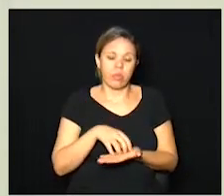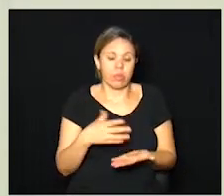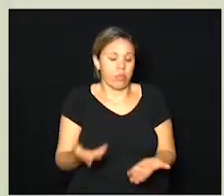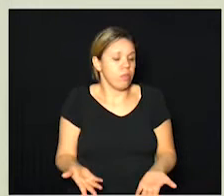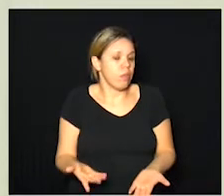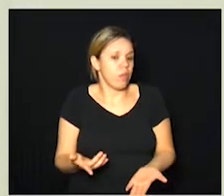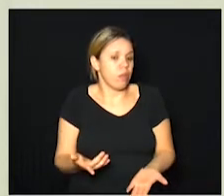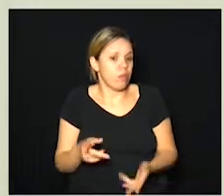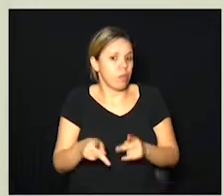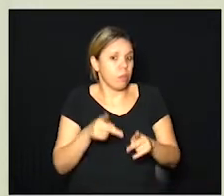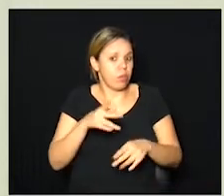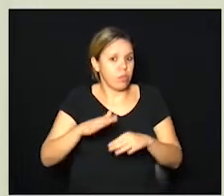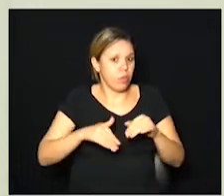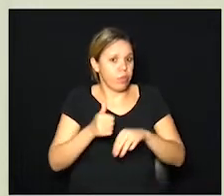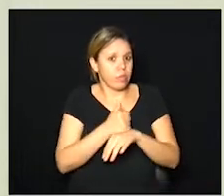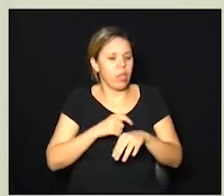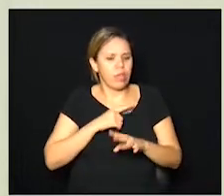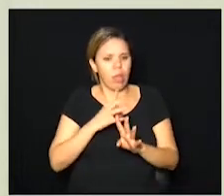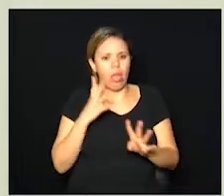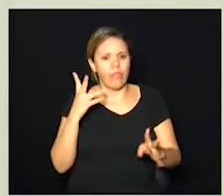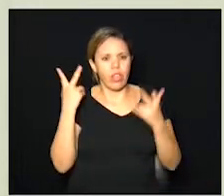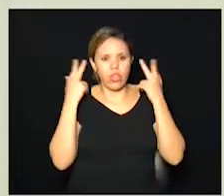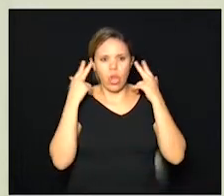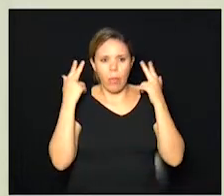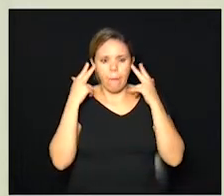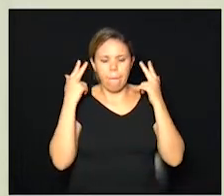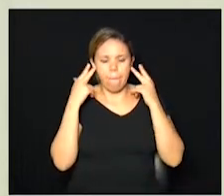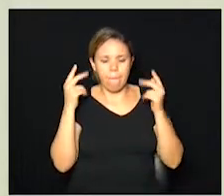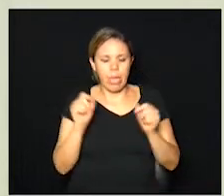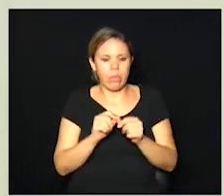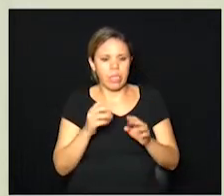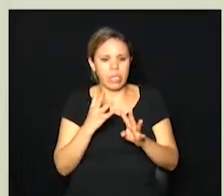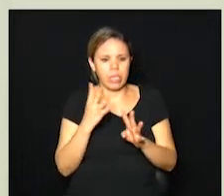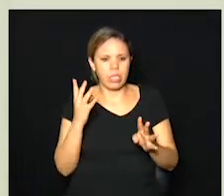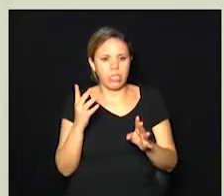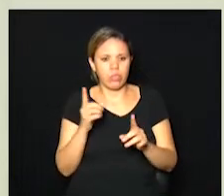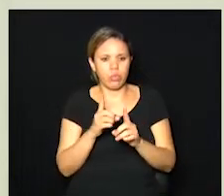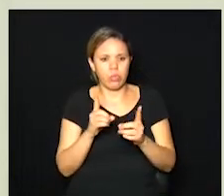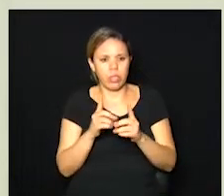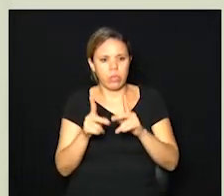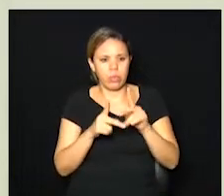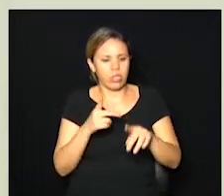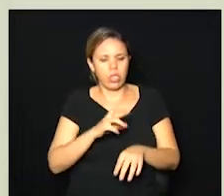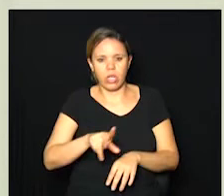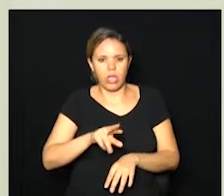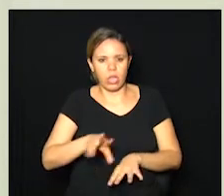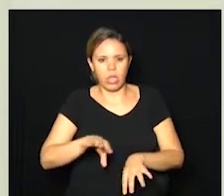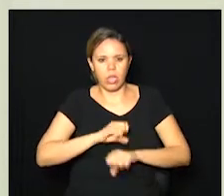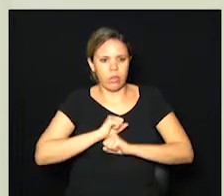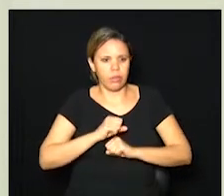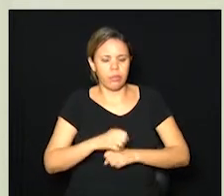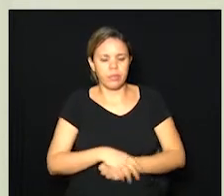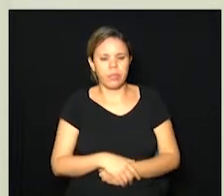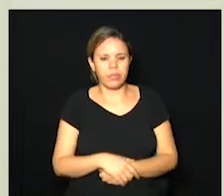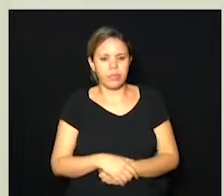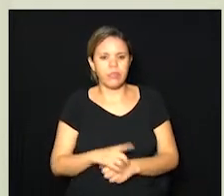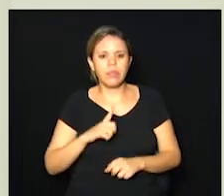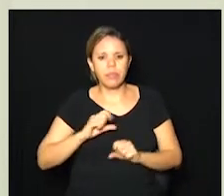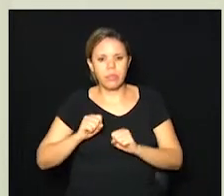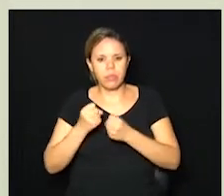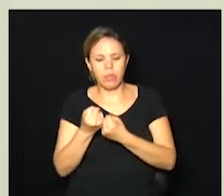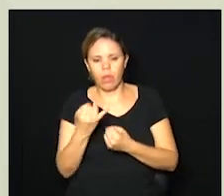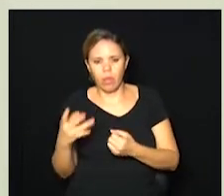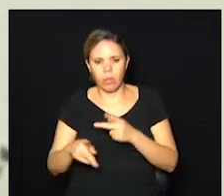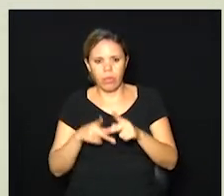mas tem uma fila normal tem uma linha normal para atendimento das pessoas não sintomáticas e nós tivemos um reforço muito